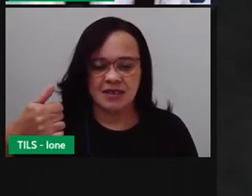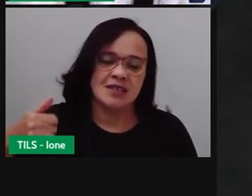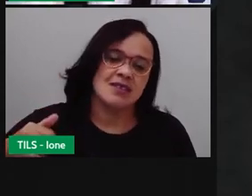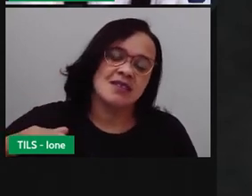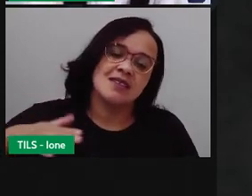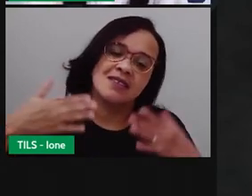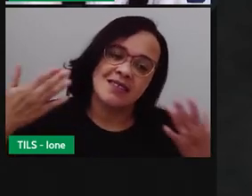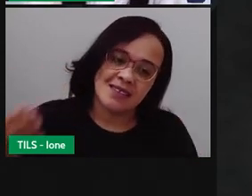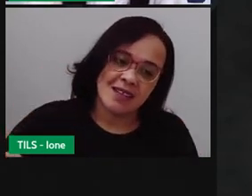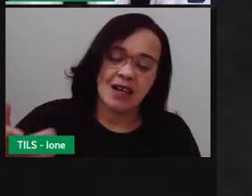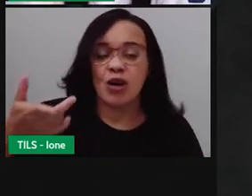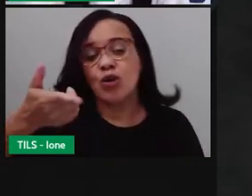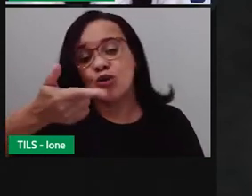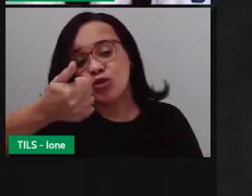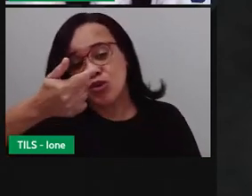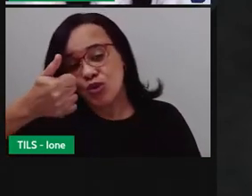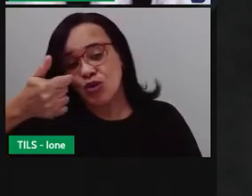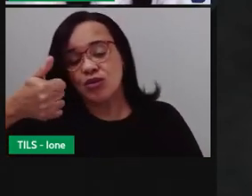12 carrinhos.